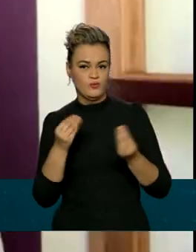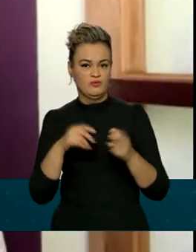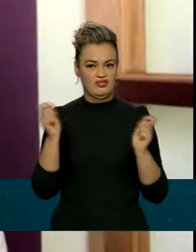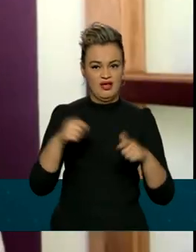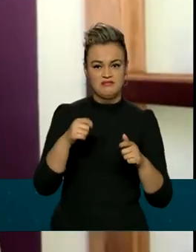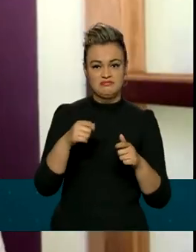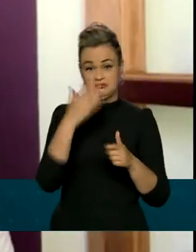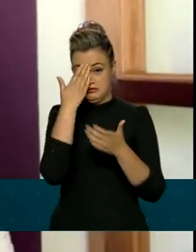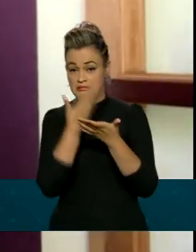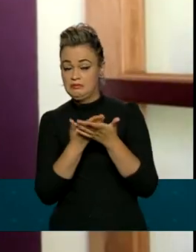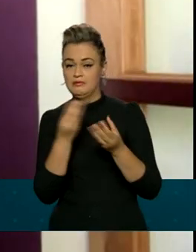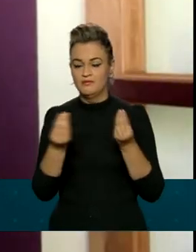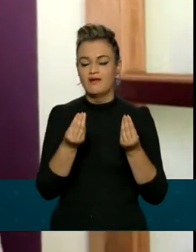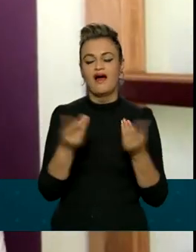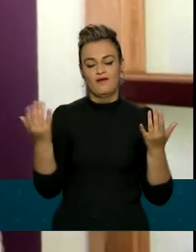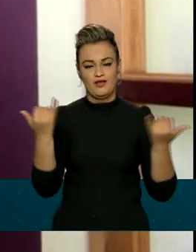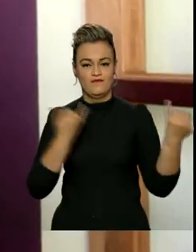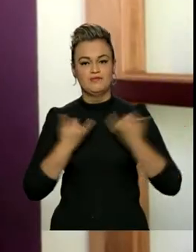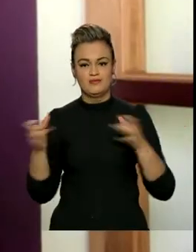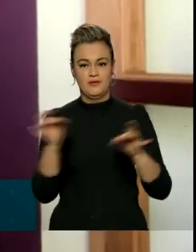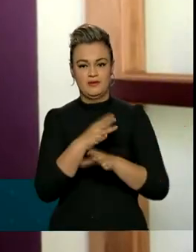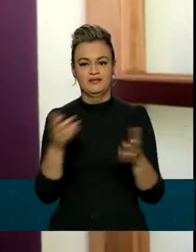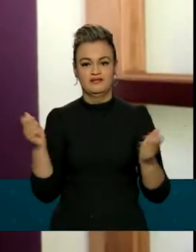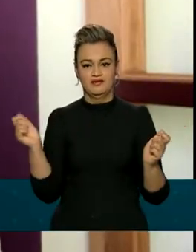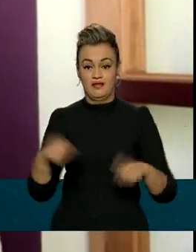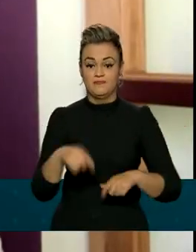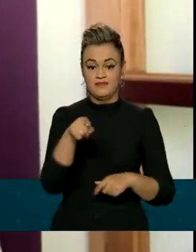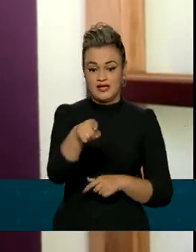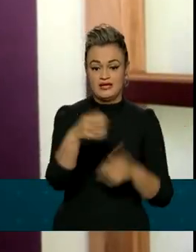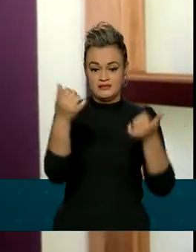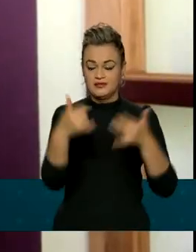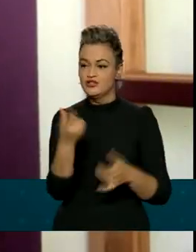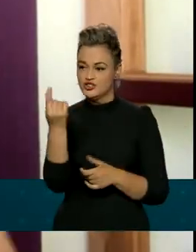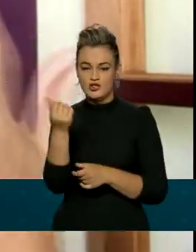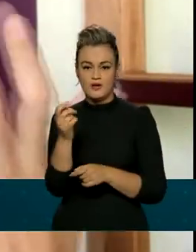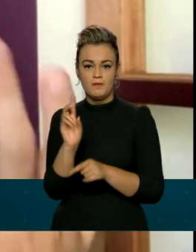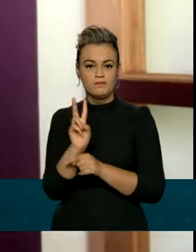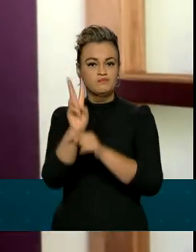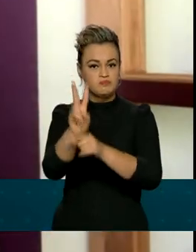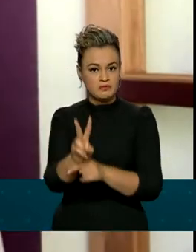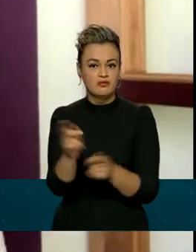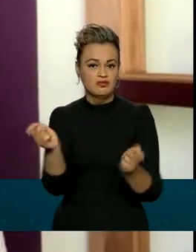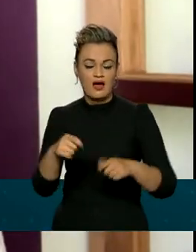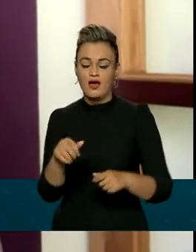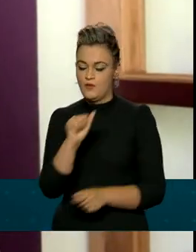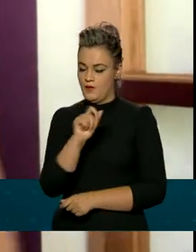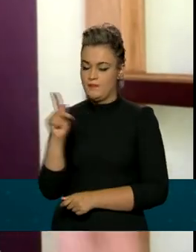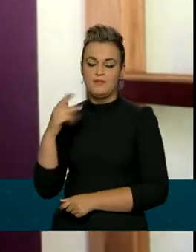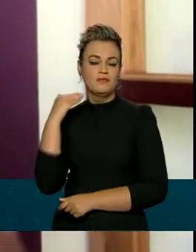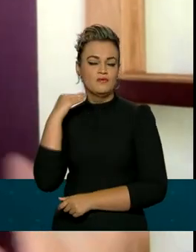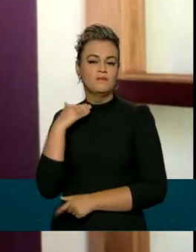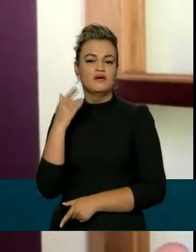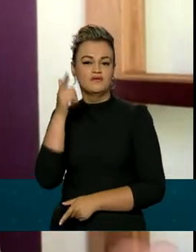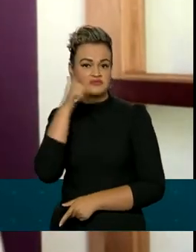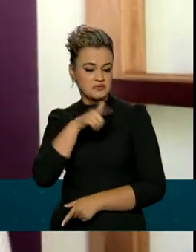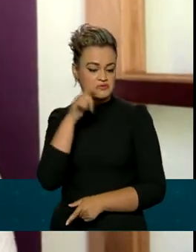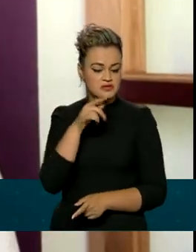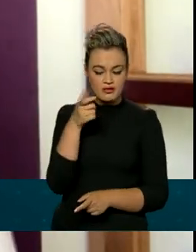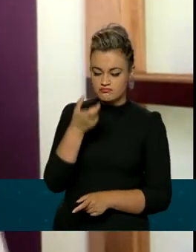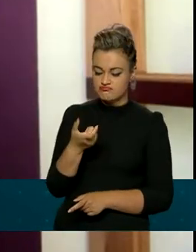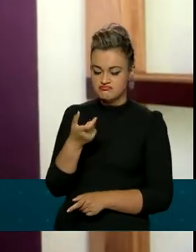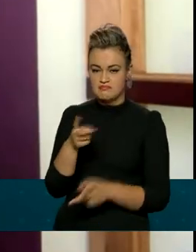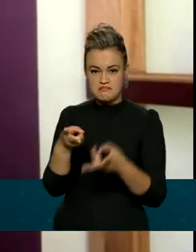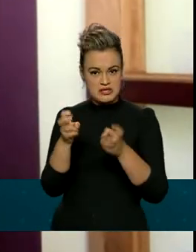assunto. Você consegue com pouco dinheiro acessar esses investimentos. Dá para fazer pelo aplicativo do seu próprio banco, que você já está acostumada,